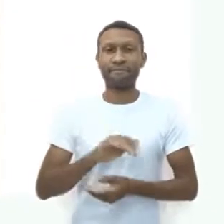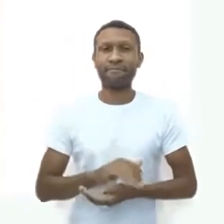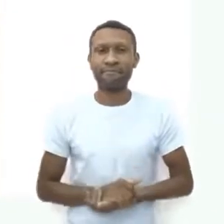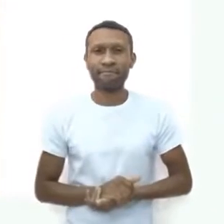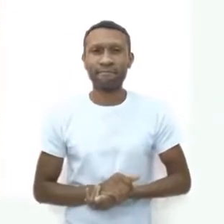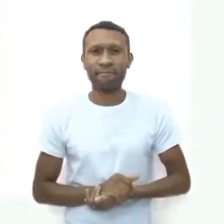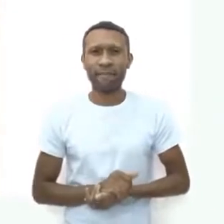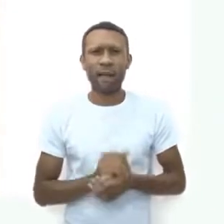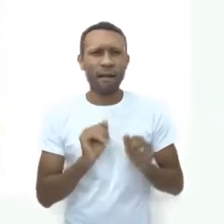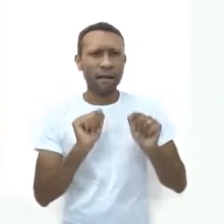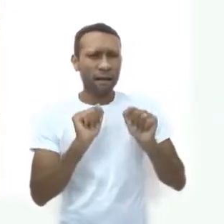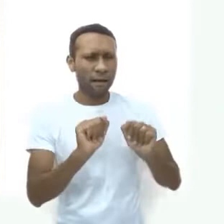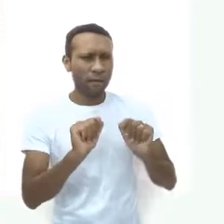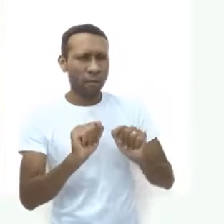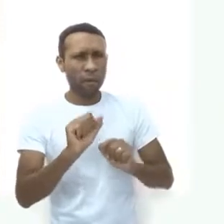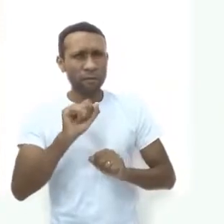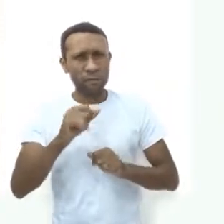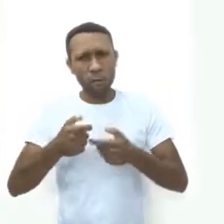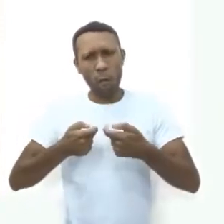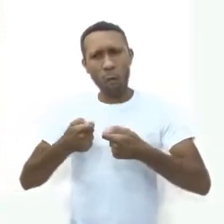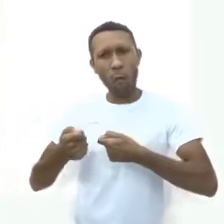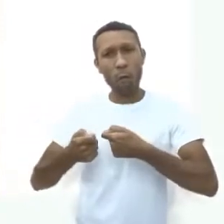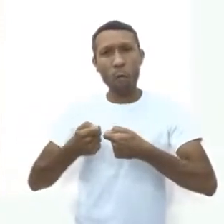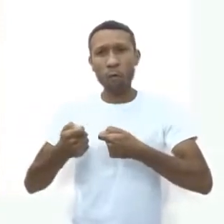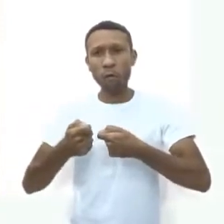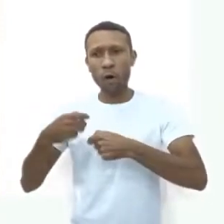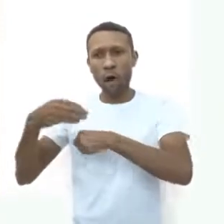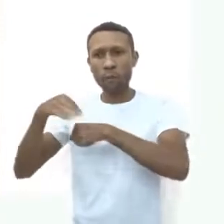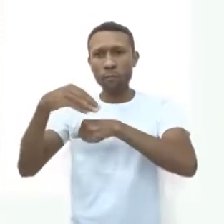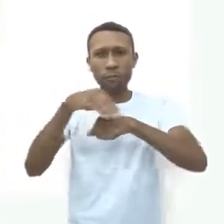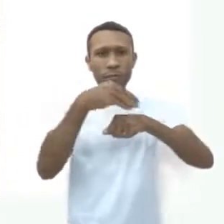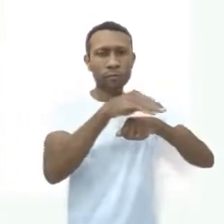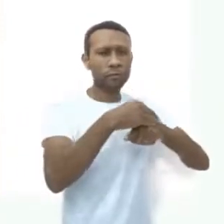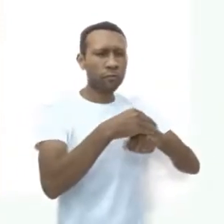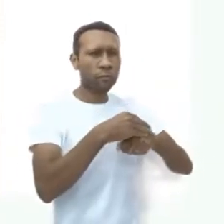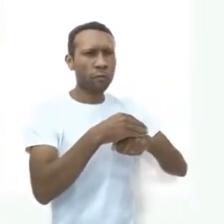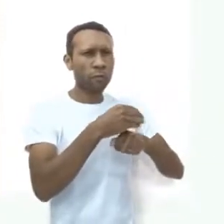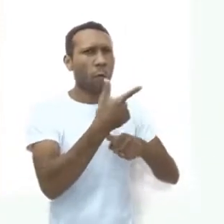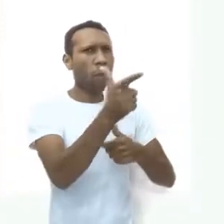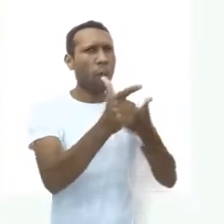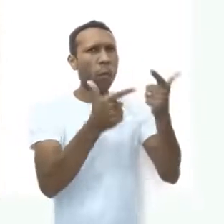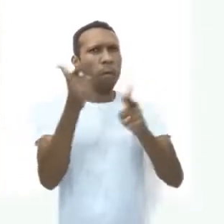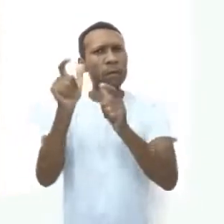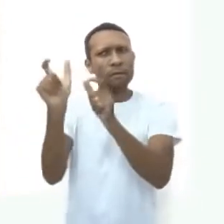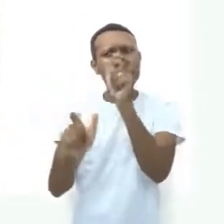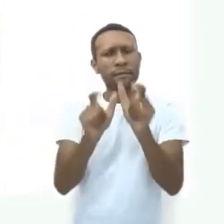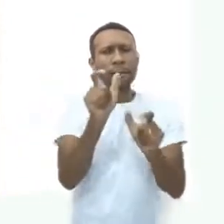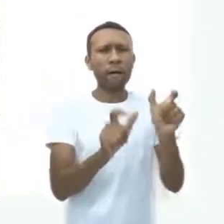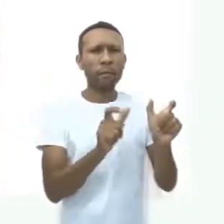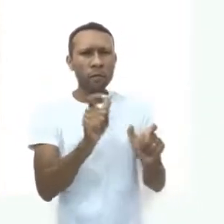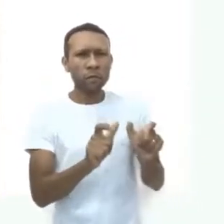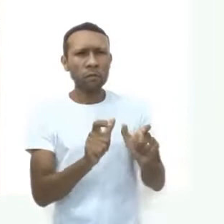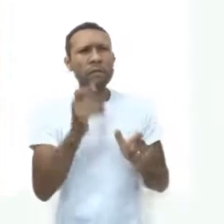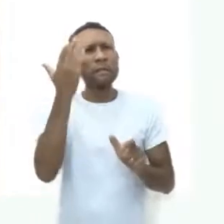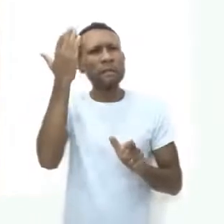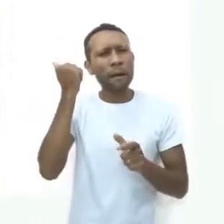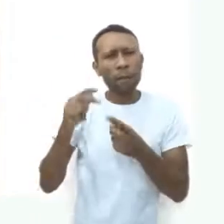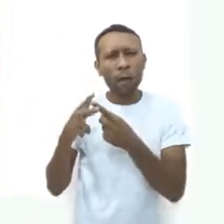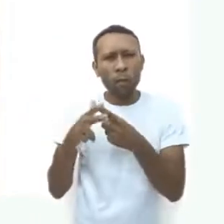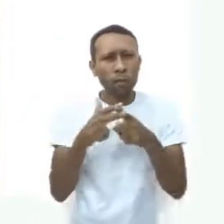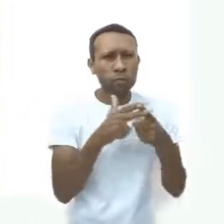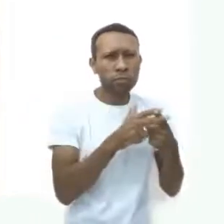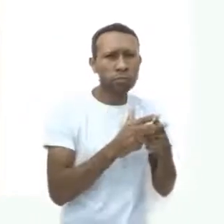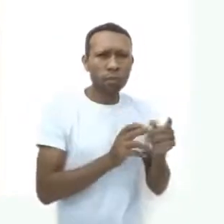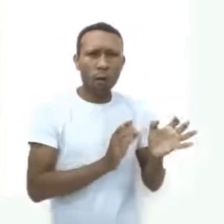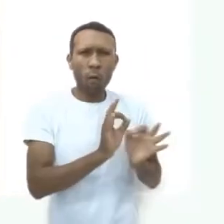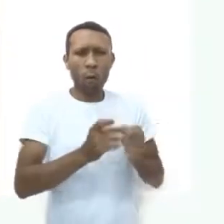Pode ser, se você não controlar o que você compartilha e com quem. Se souber configurar o acesso que cada